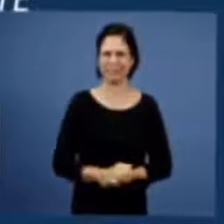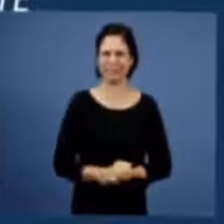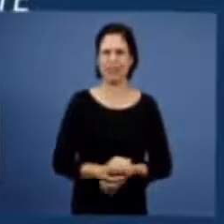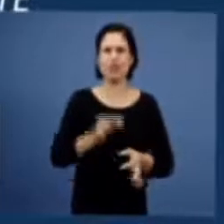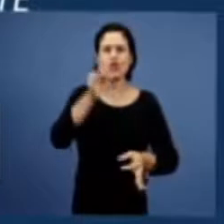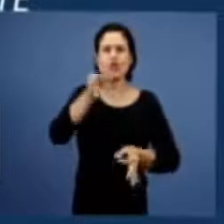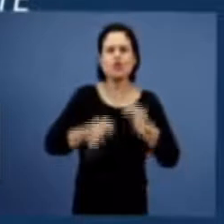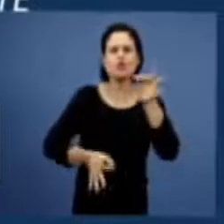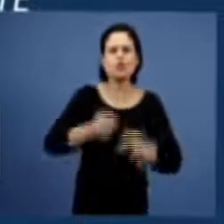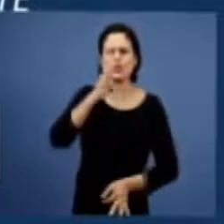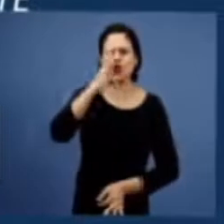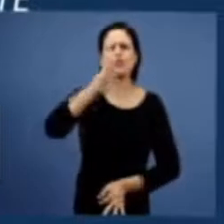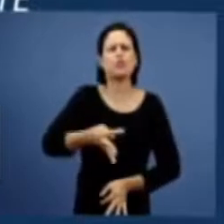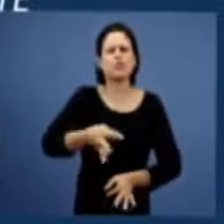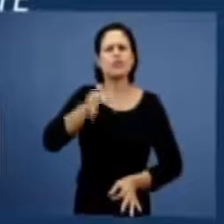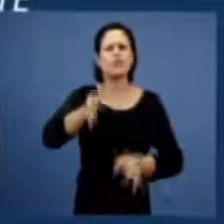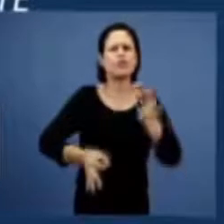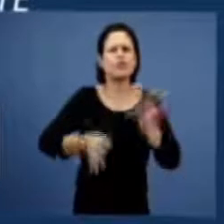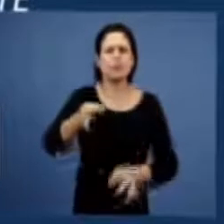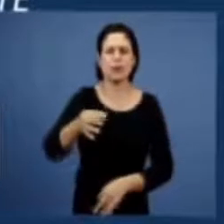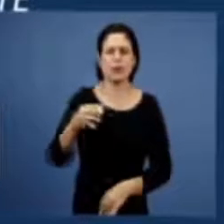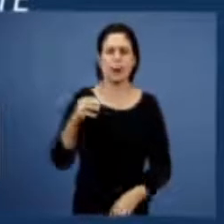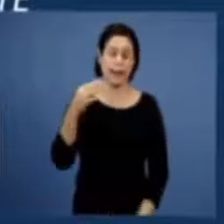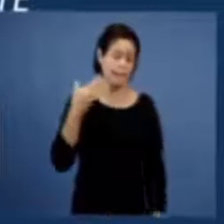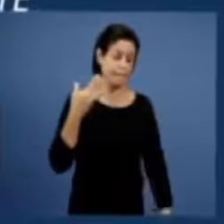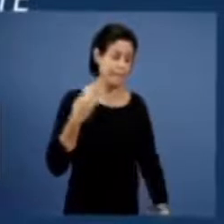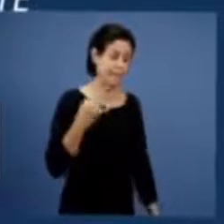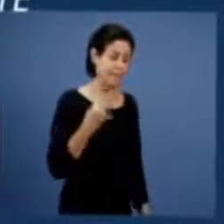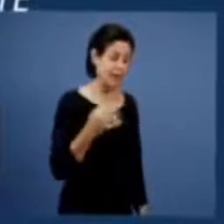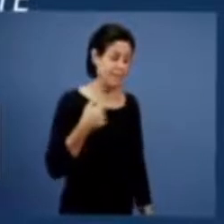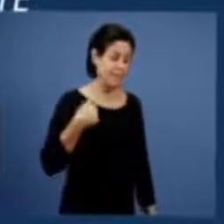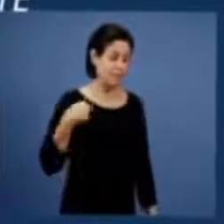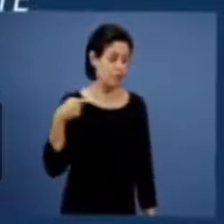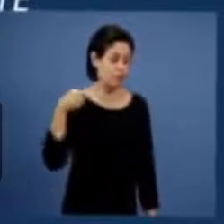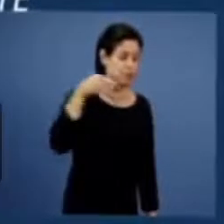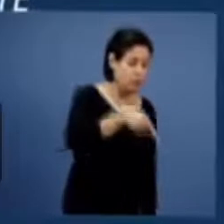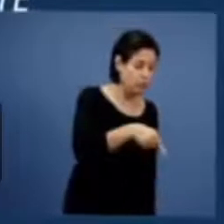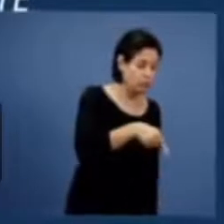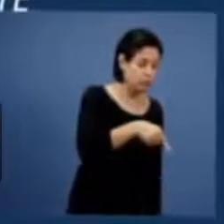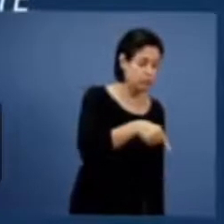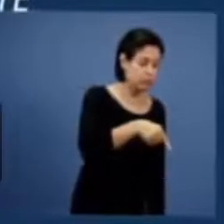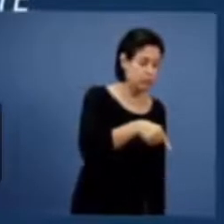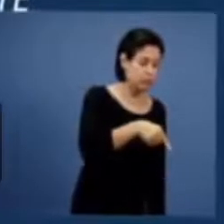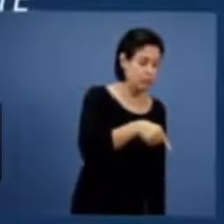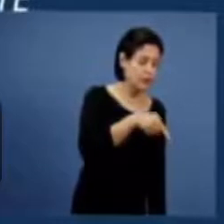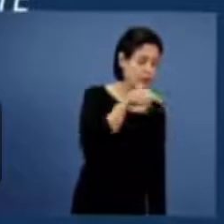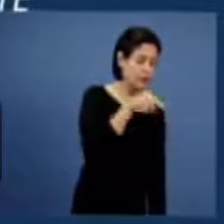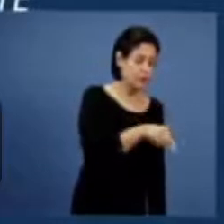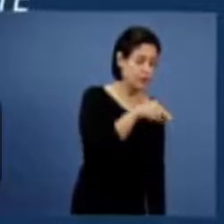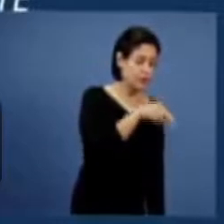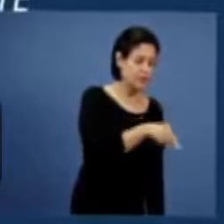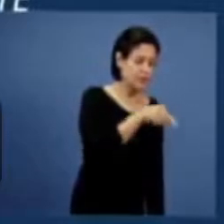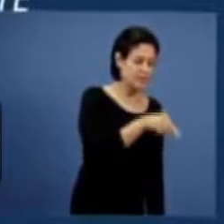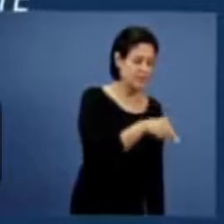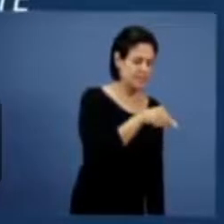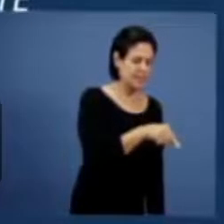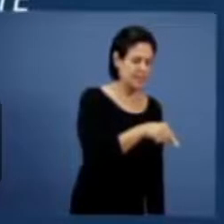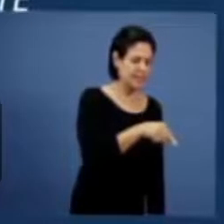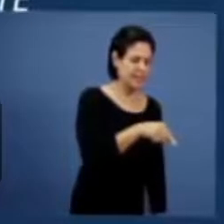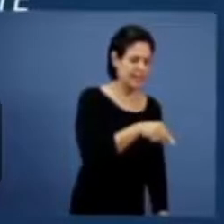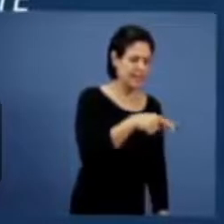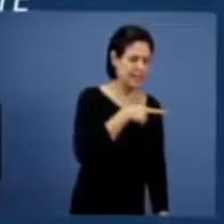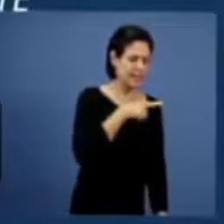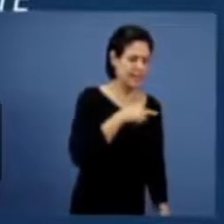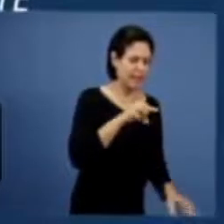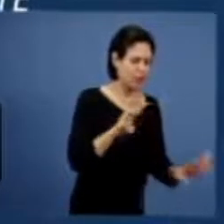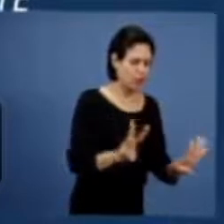o juízo foi esse aqui, ó em breve virei e tirarei do seu lugar o teu castiçal